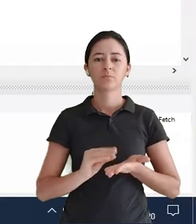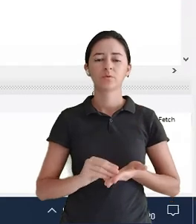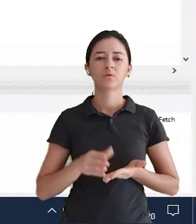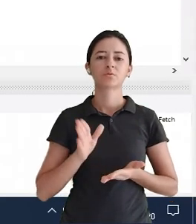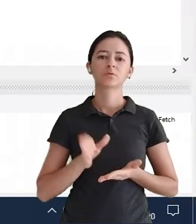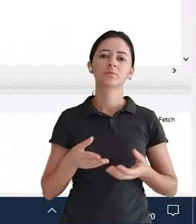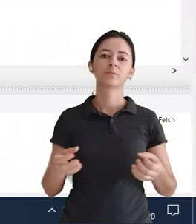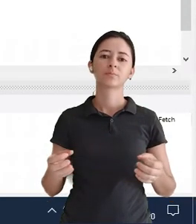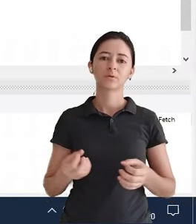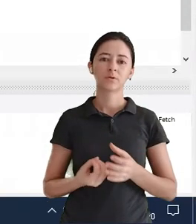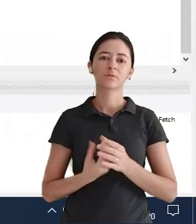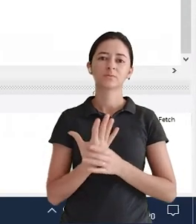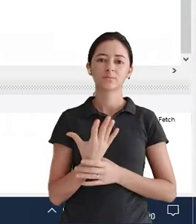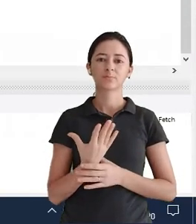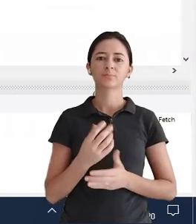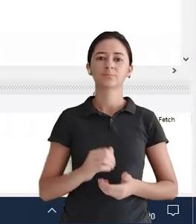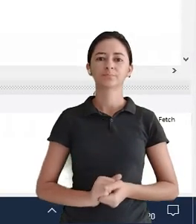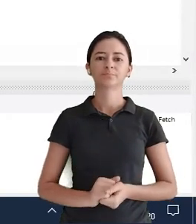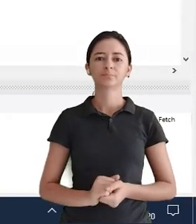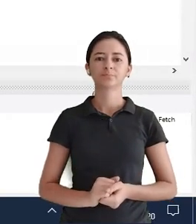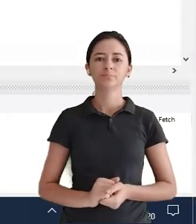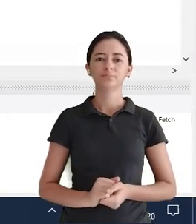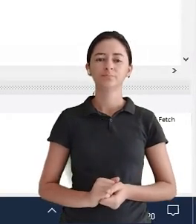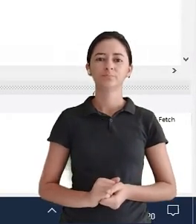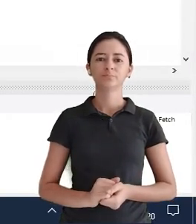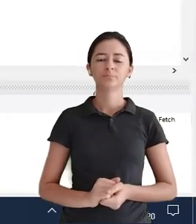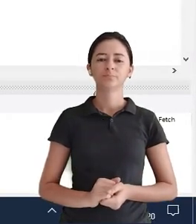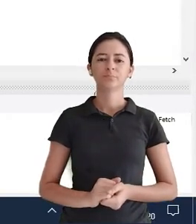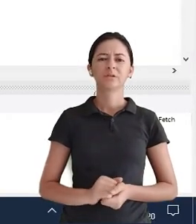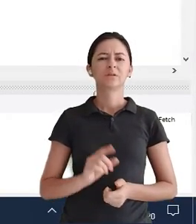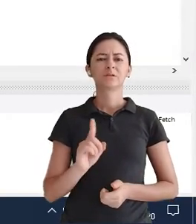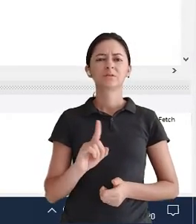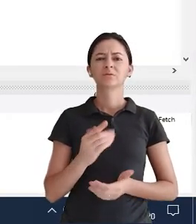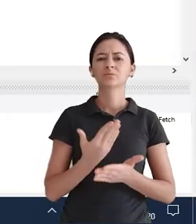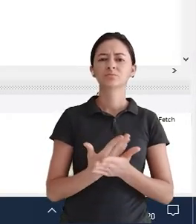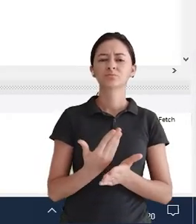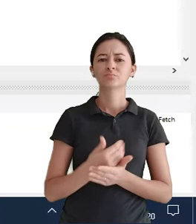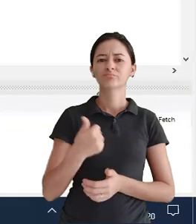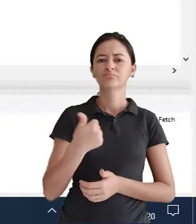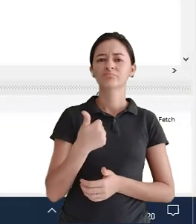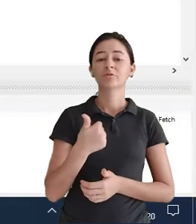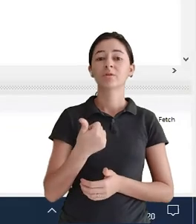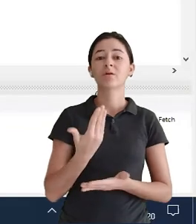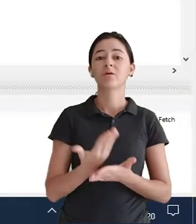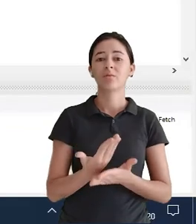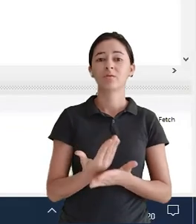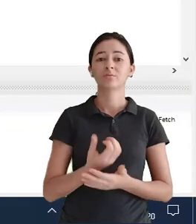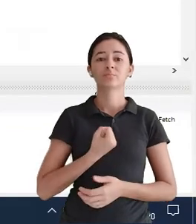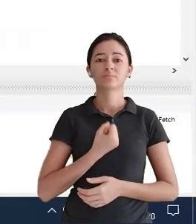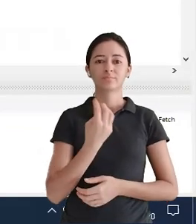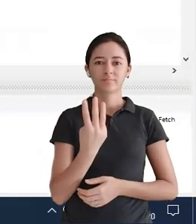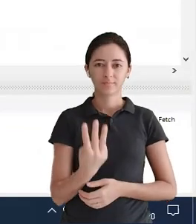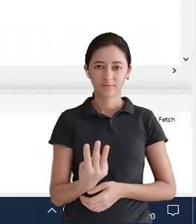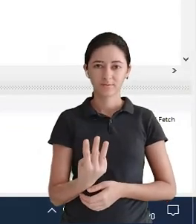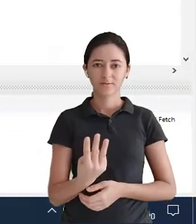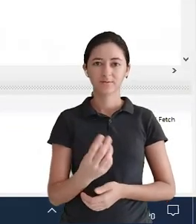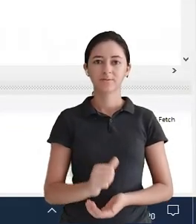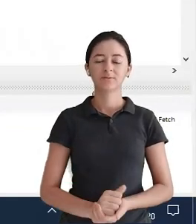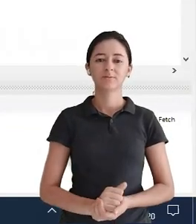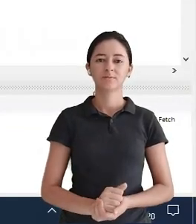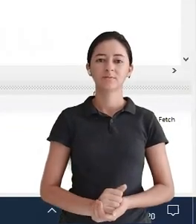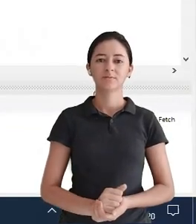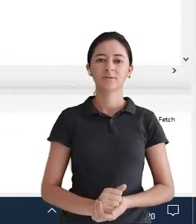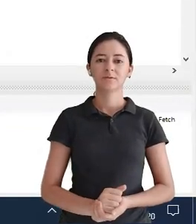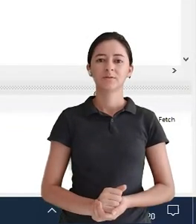de dados Que nós criamos Tá? Ah tá Esse aqui não foi na aula 1 não Foi na aula 3 Tá bom?